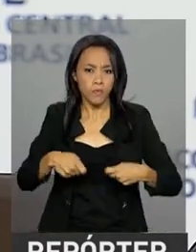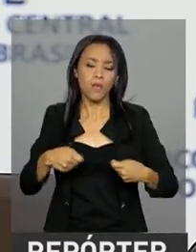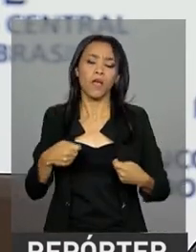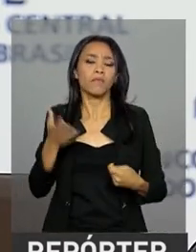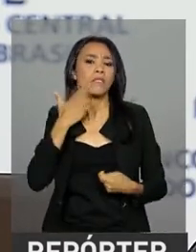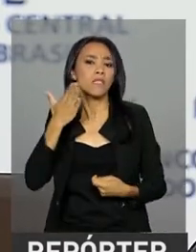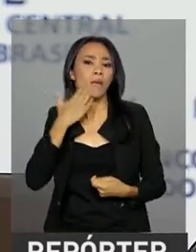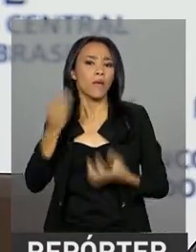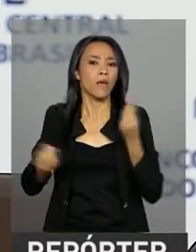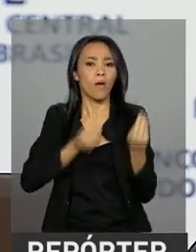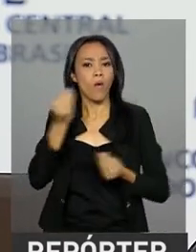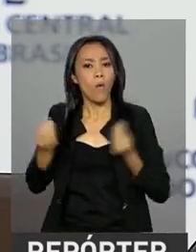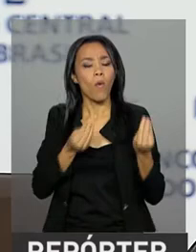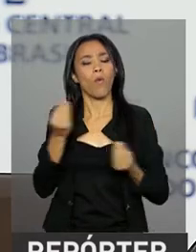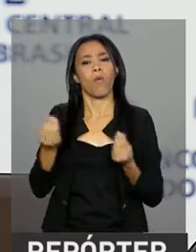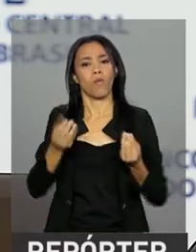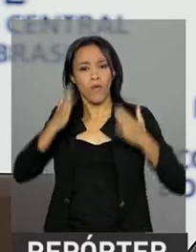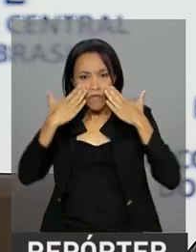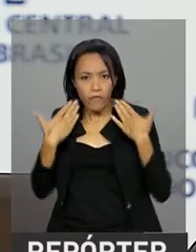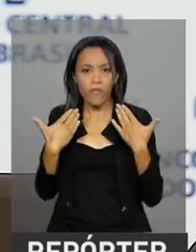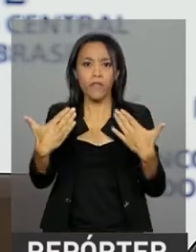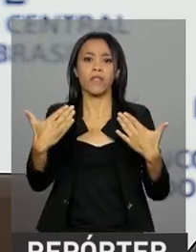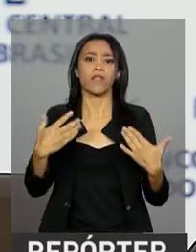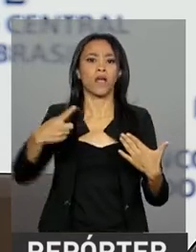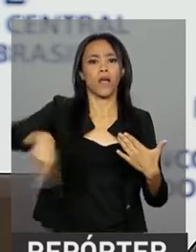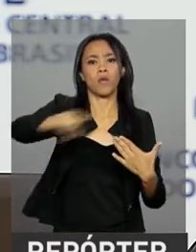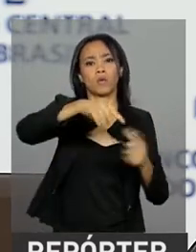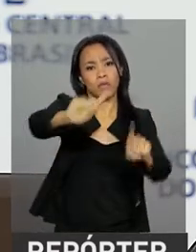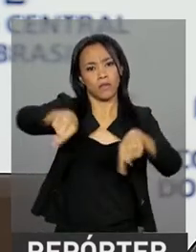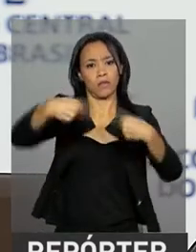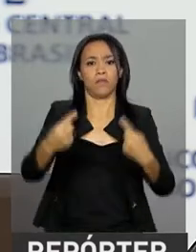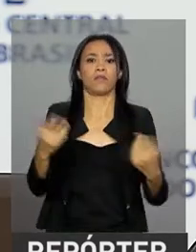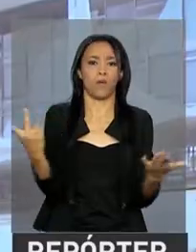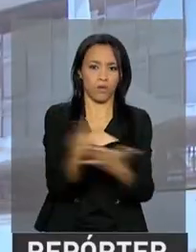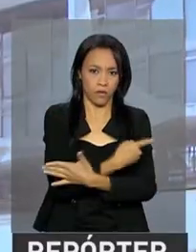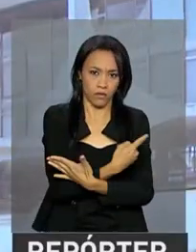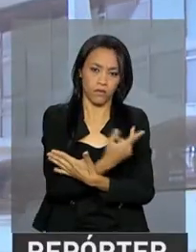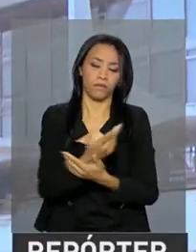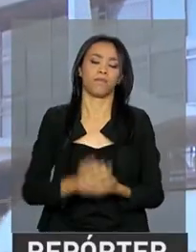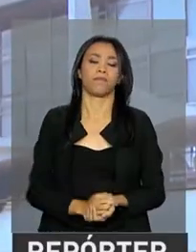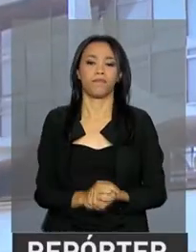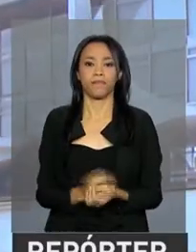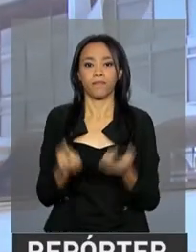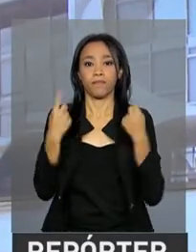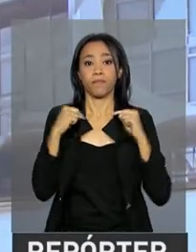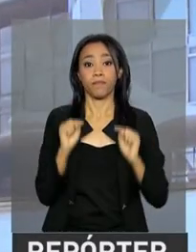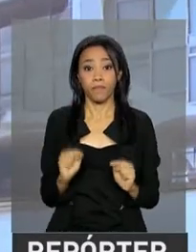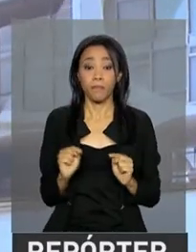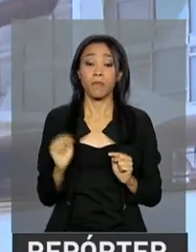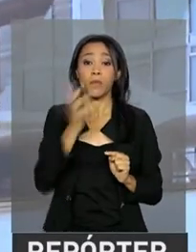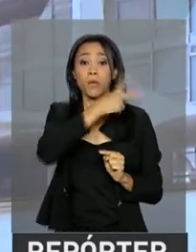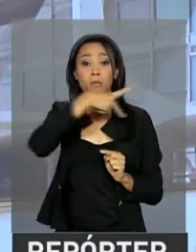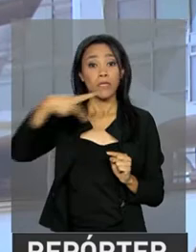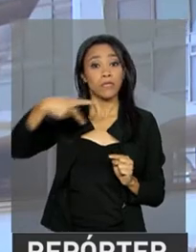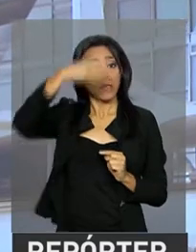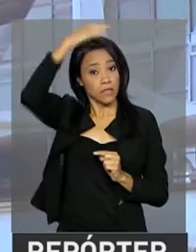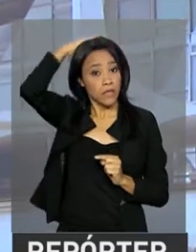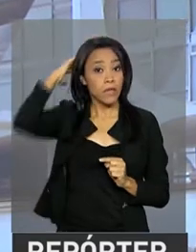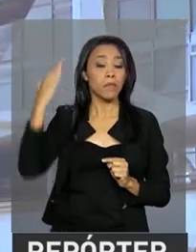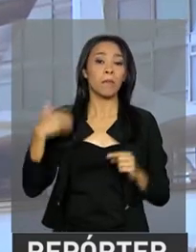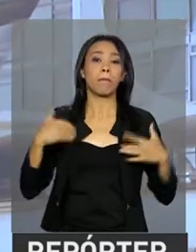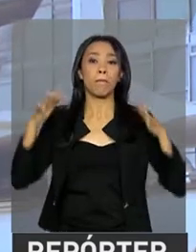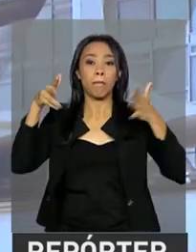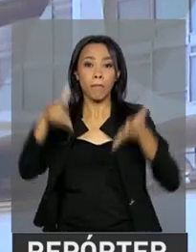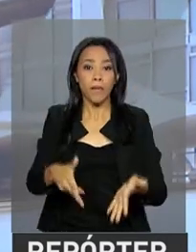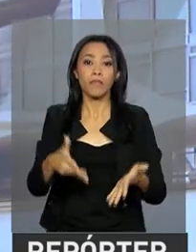situações ainda mais deterioradas. E o presidente Temer participa neste momento